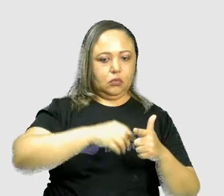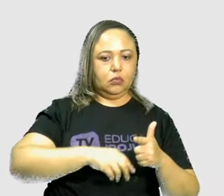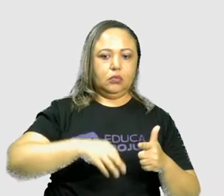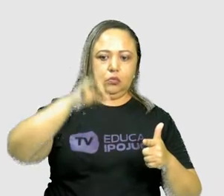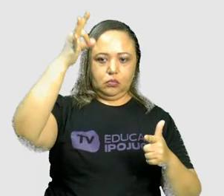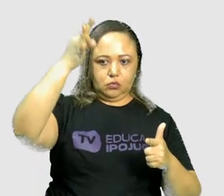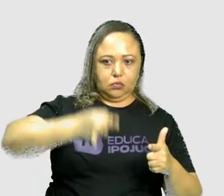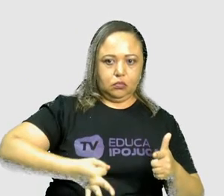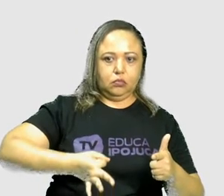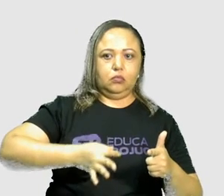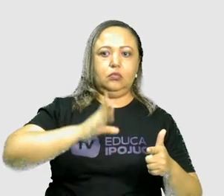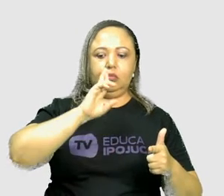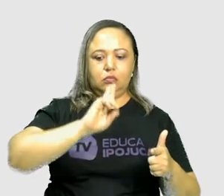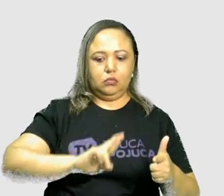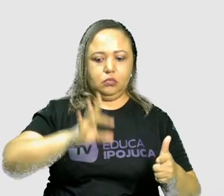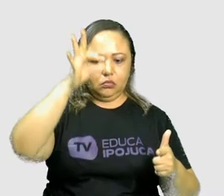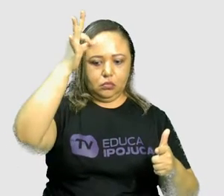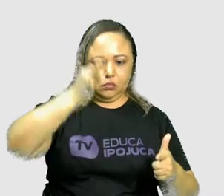Tempo.